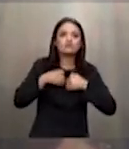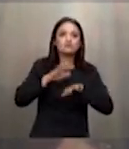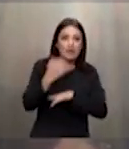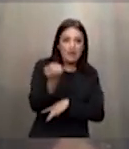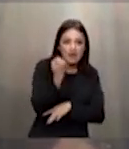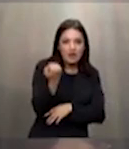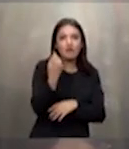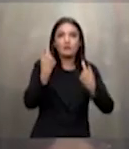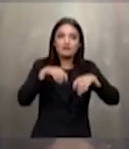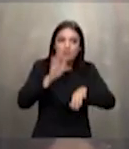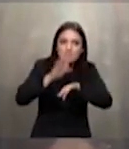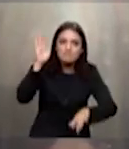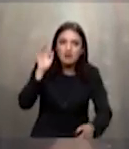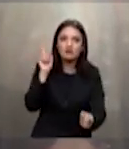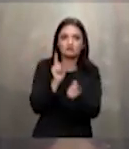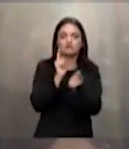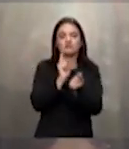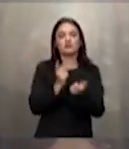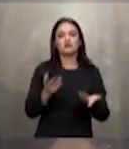educacionais especiais mais complexas né